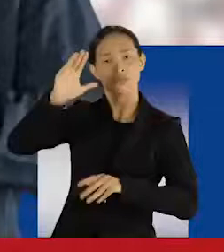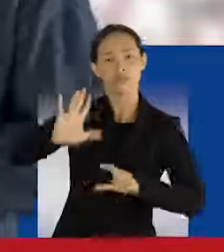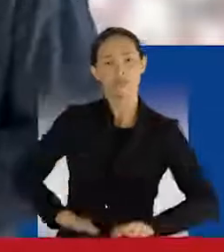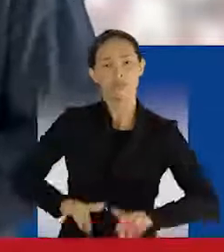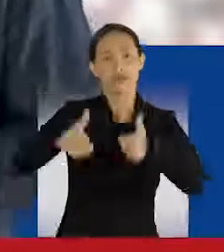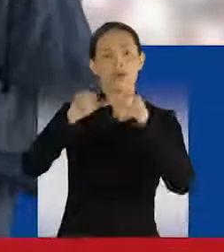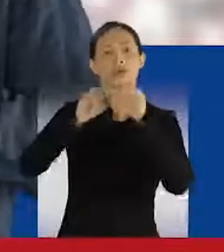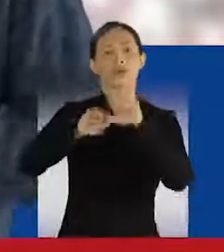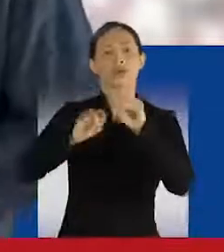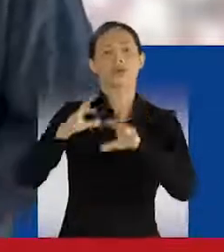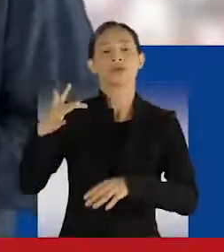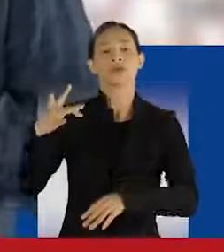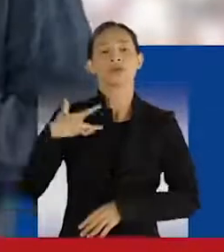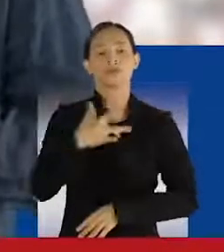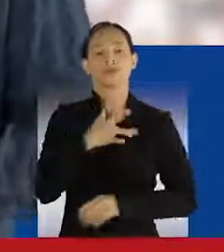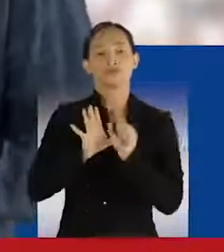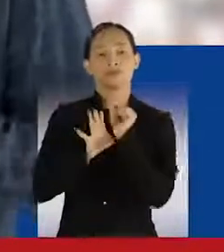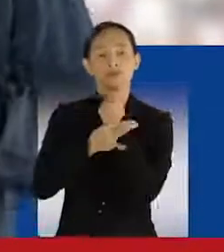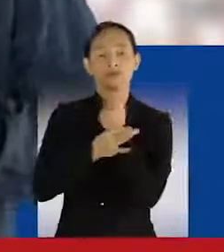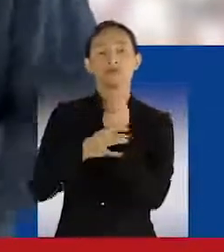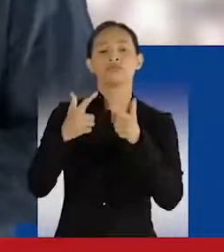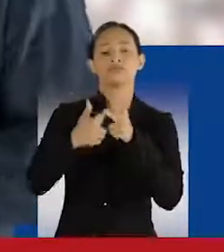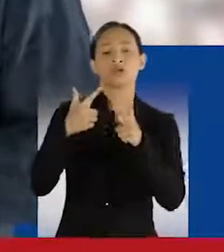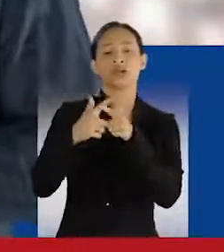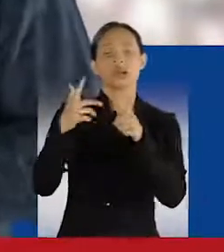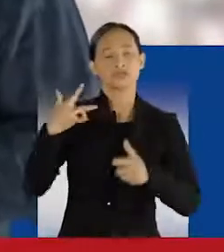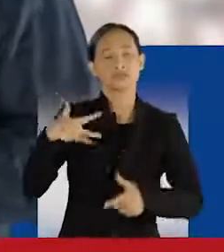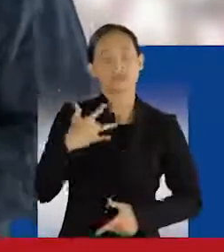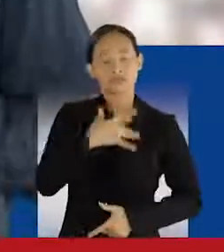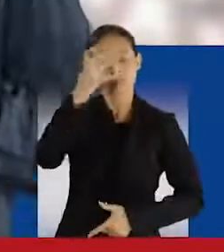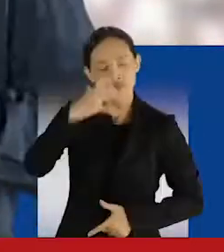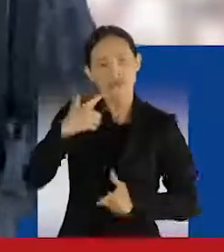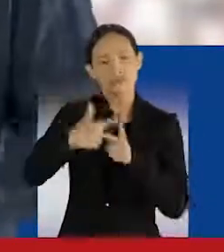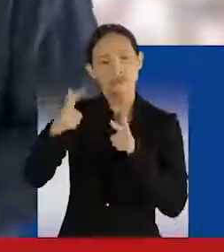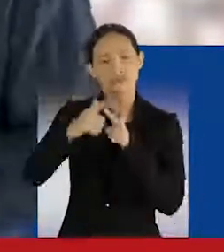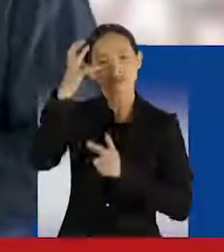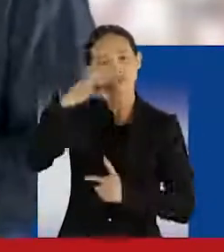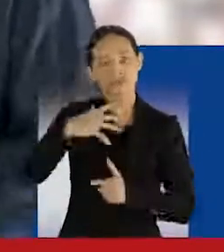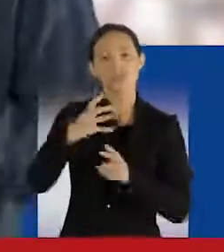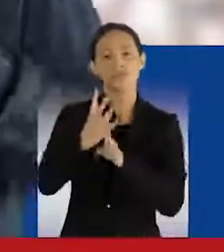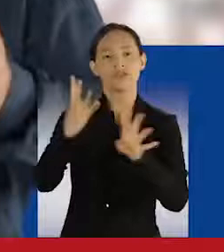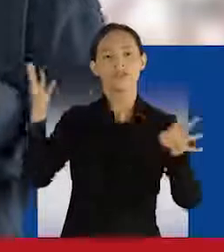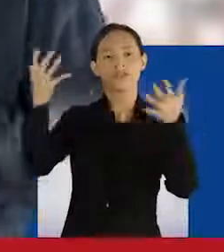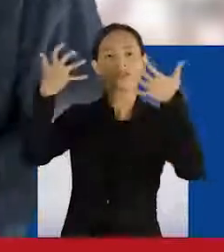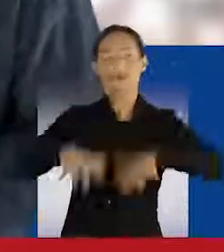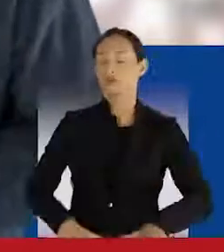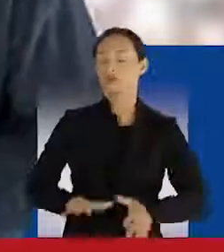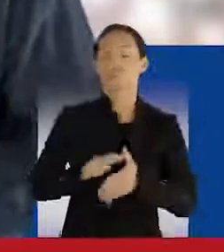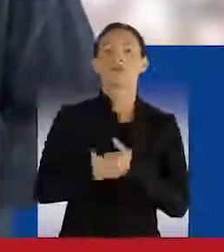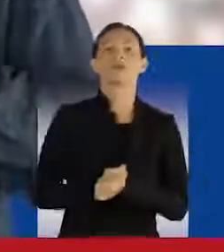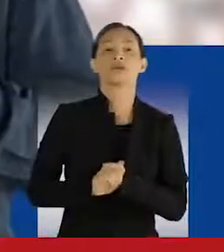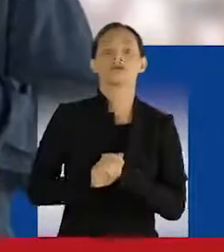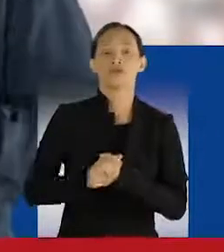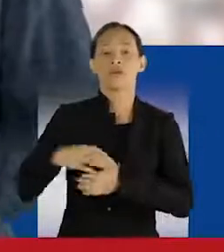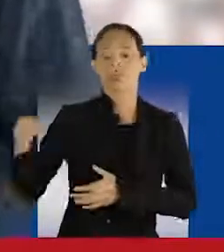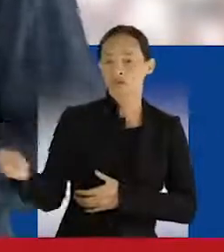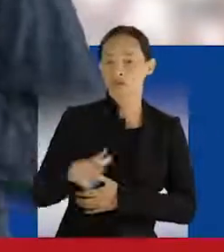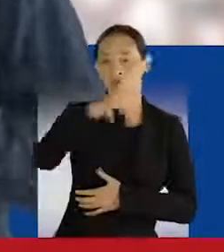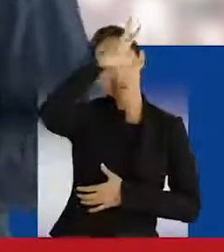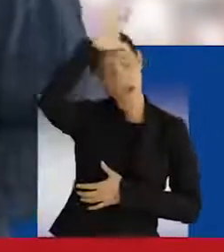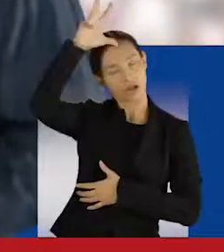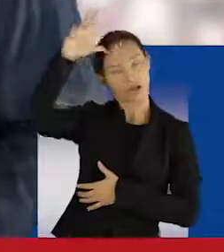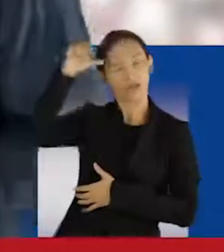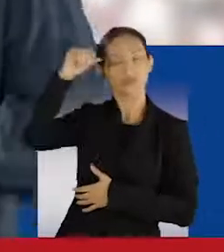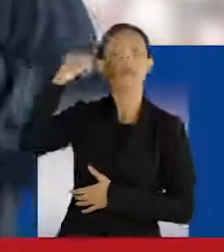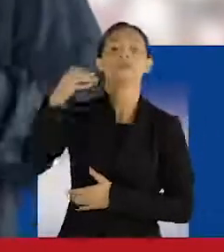melhorar a educação, a segurança, a saúde que se encontra na UTI com filas desumanas. Chega de crueldade. Vamos construir